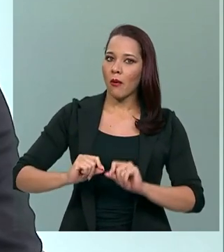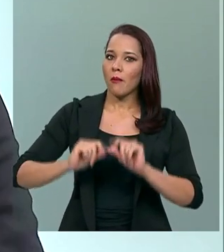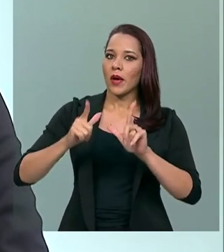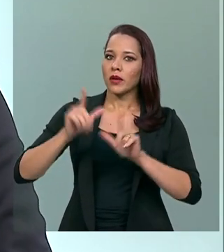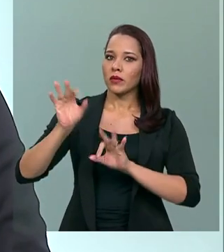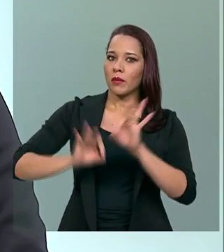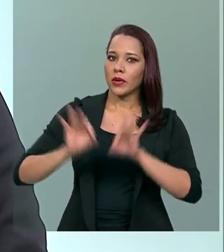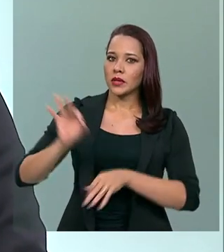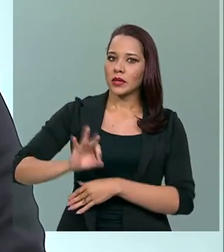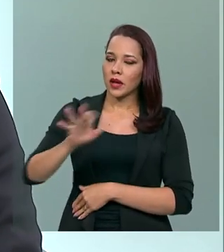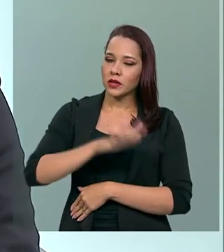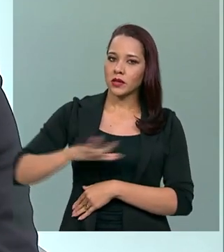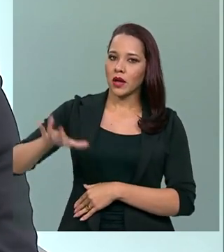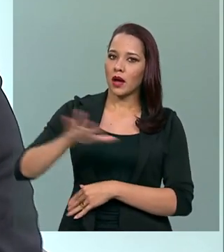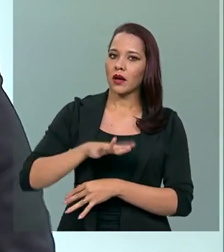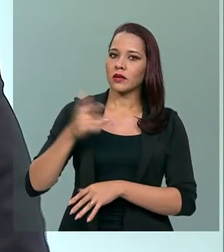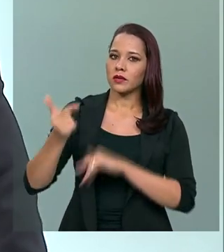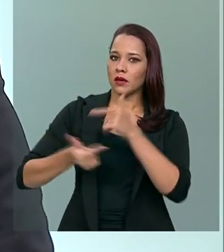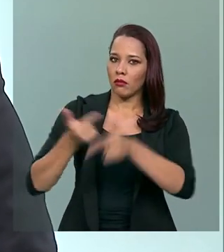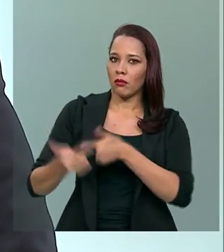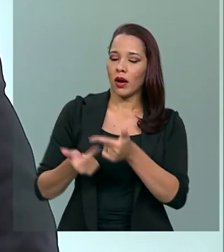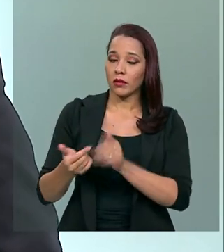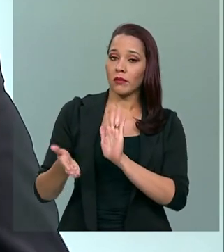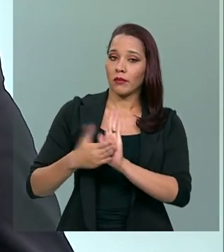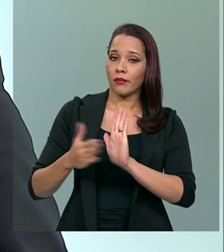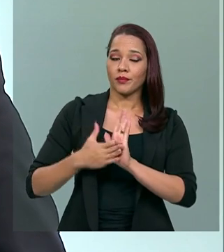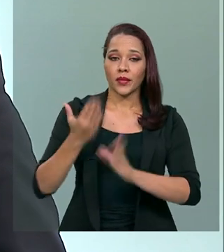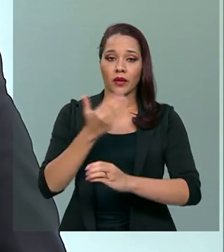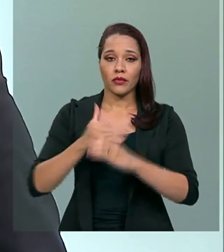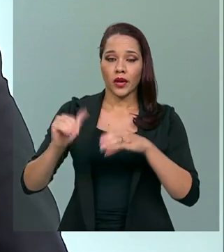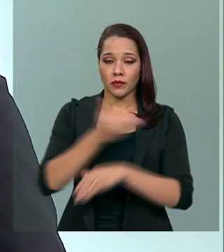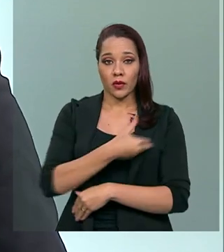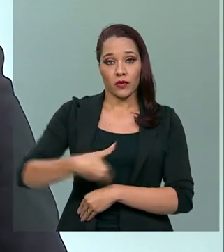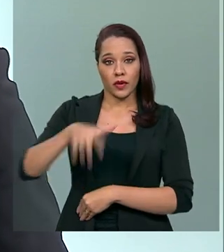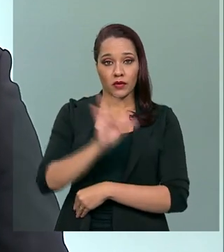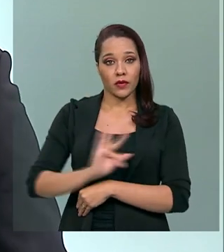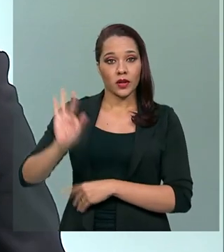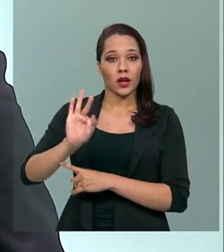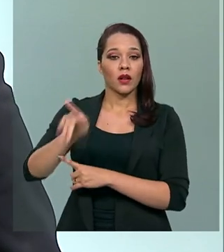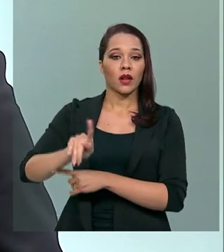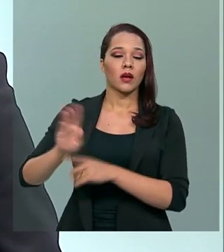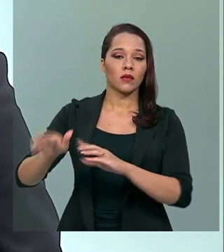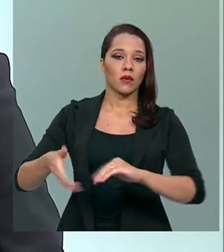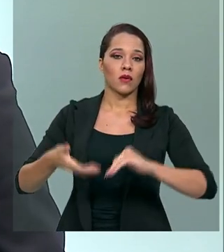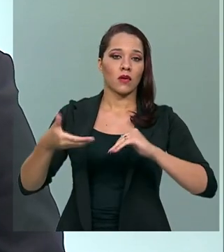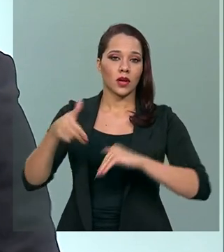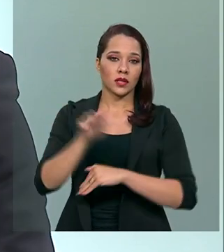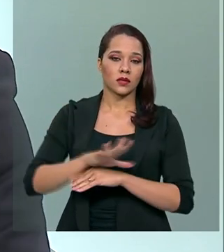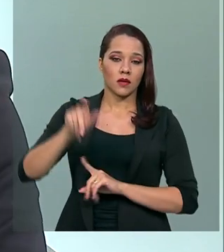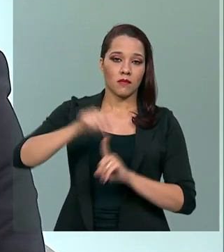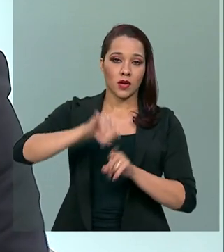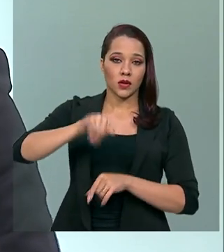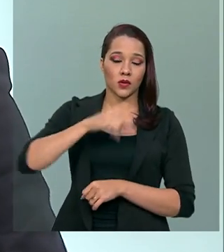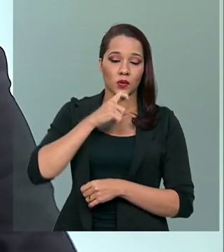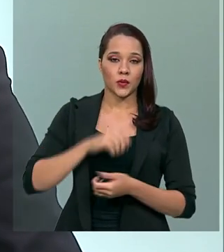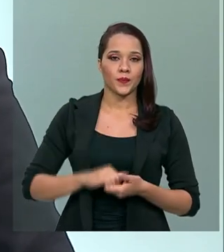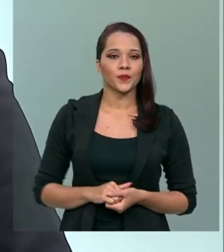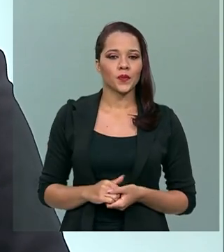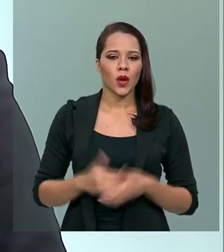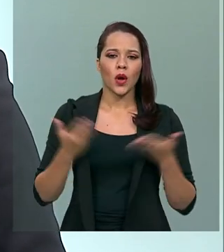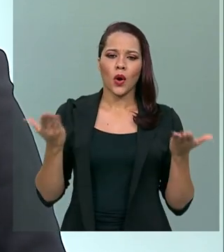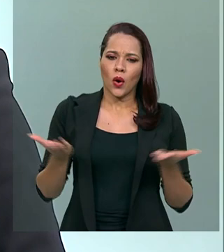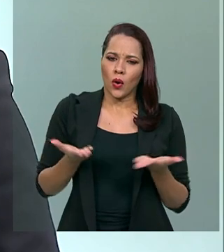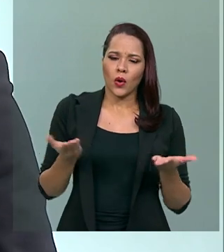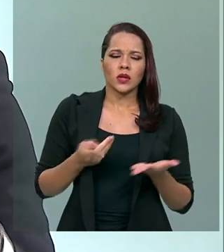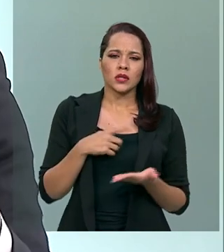alíquota sobre o setor de serviços, com essa proposta enviada pelo governo federal ao Congresso Nacional em julho. Atualmente, o setor de